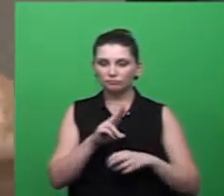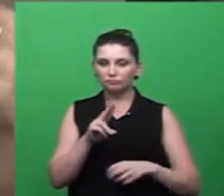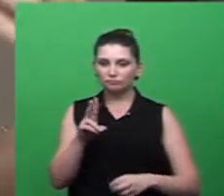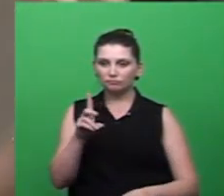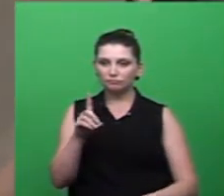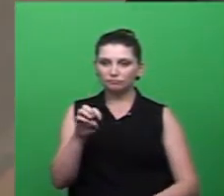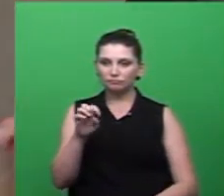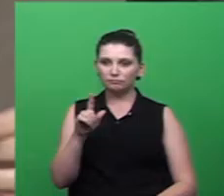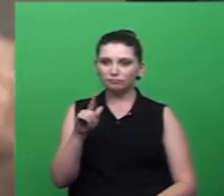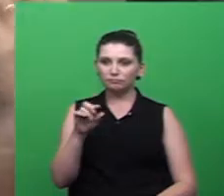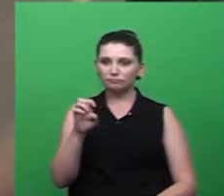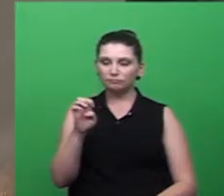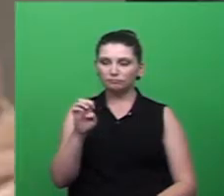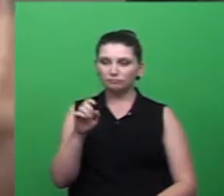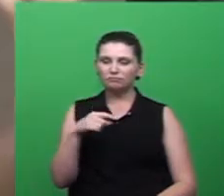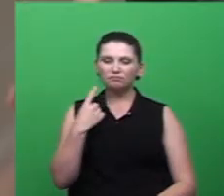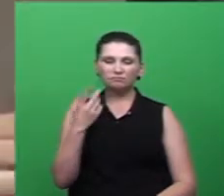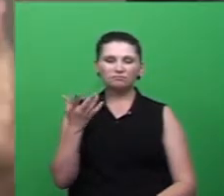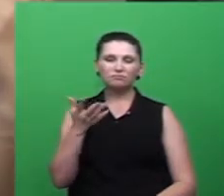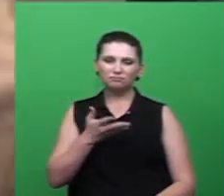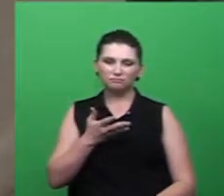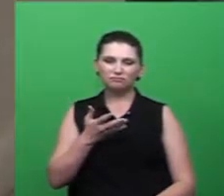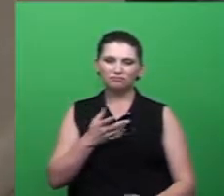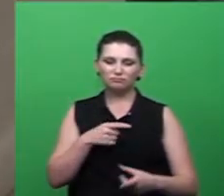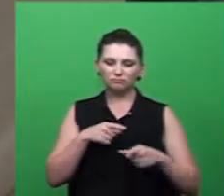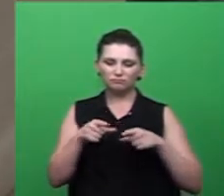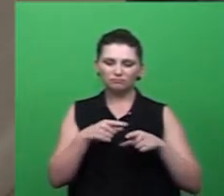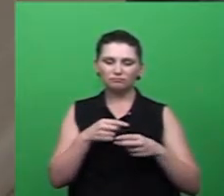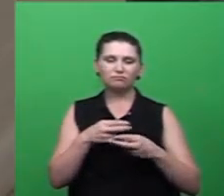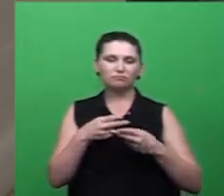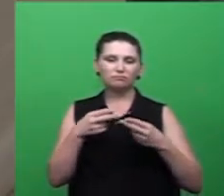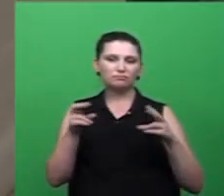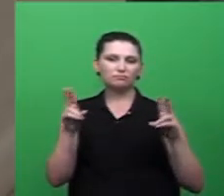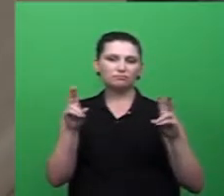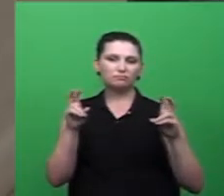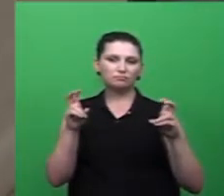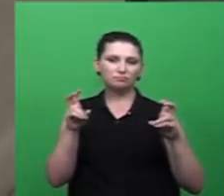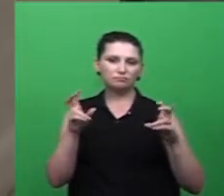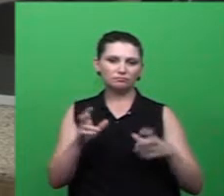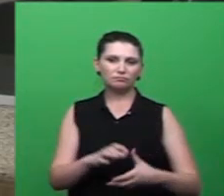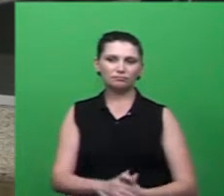trabalhou obesidade já trabalhou vários assuntos nesse programa Saúde na Escola